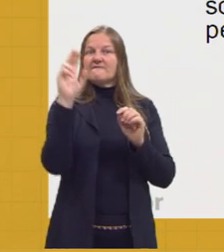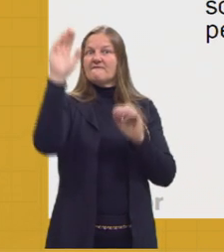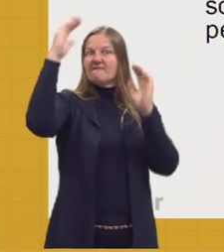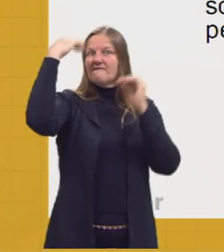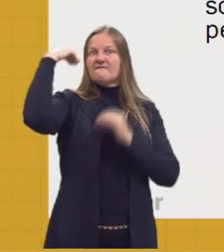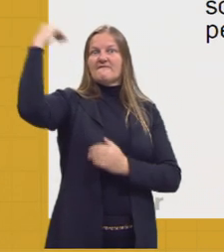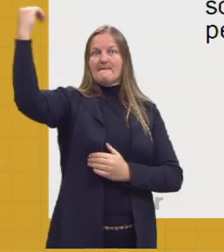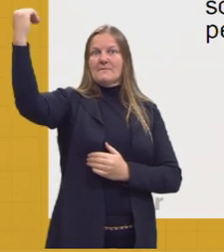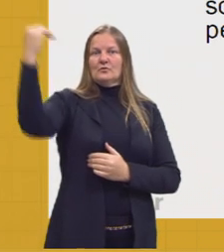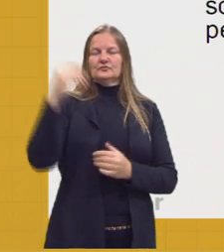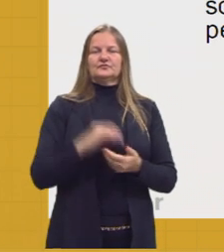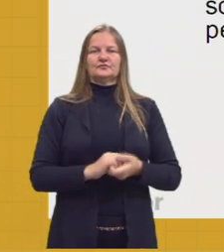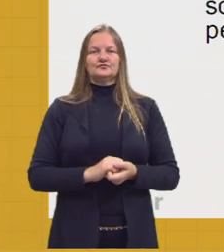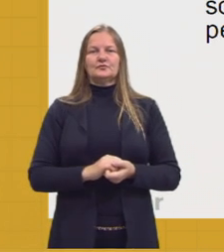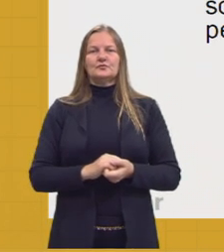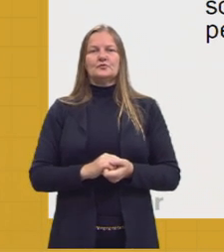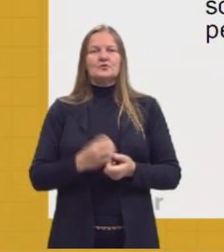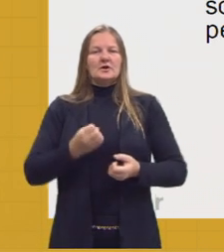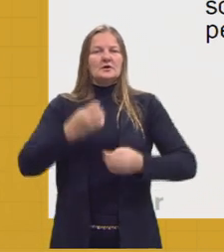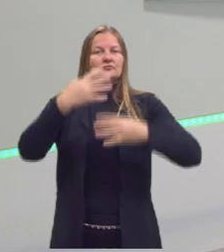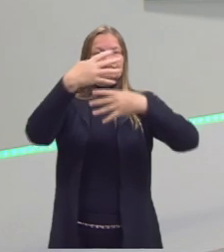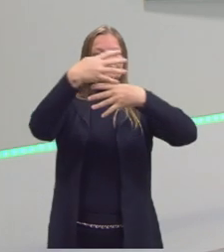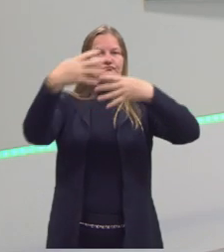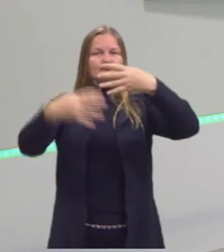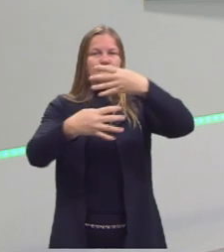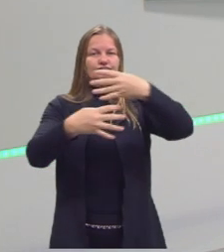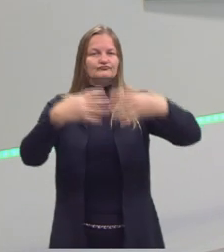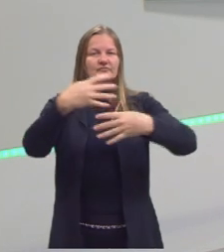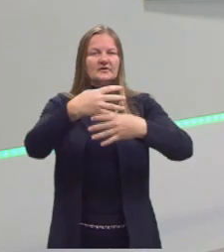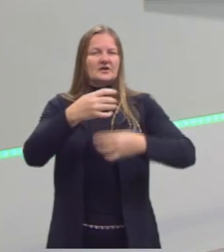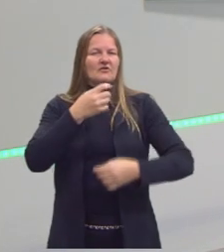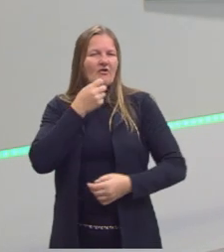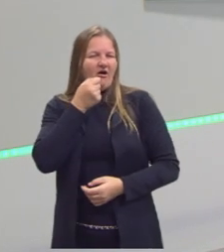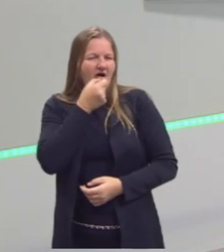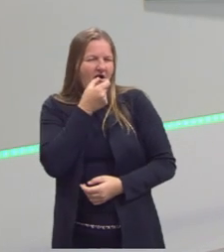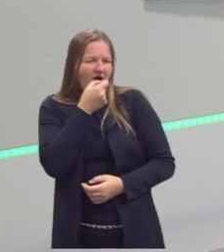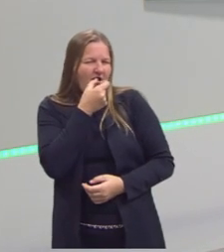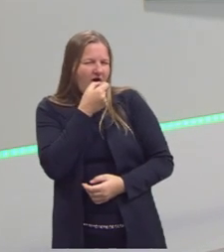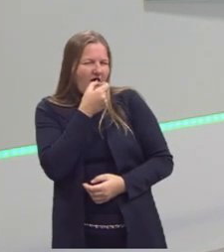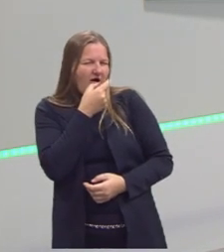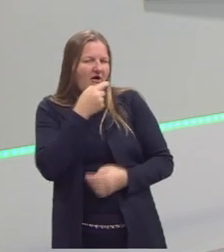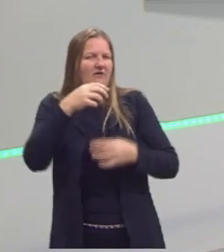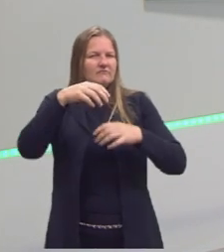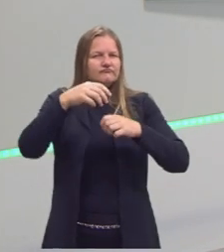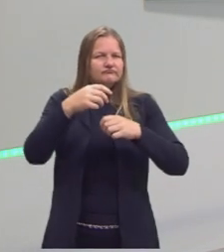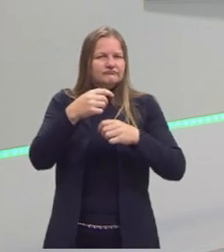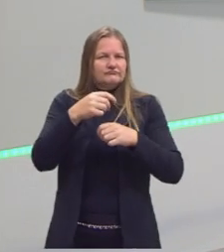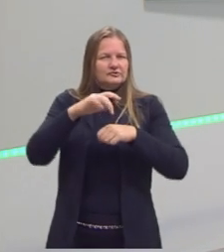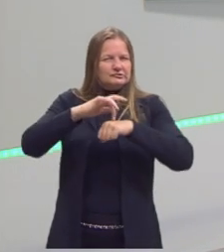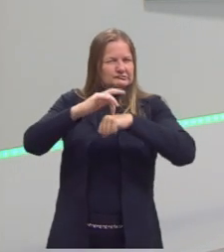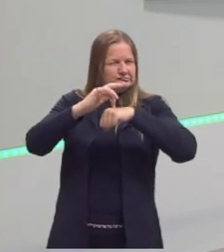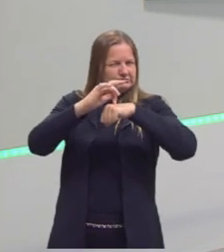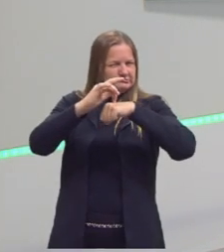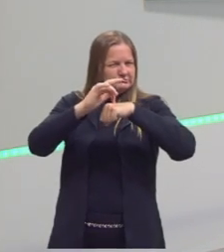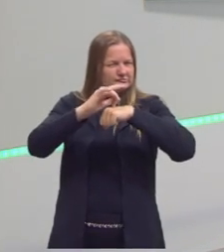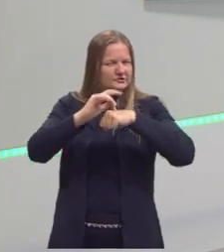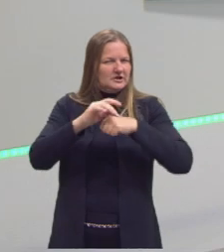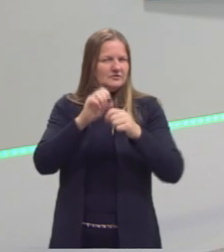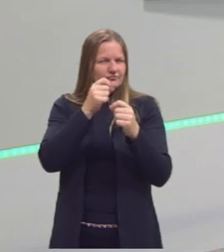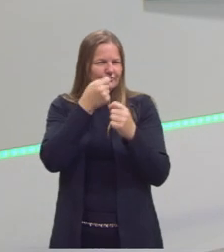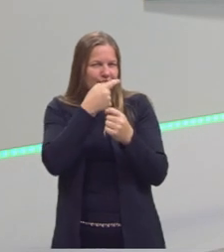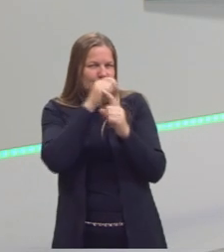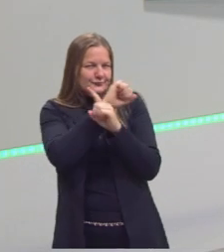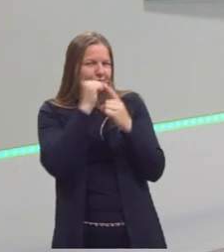porque ele é famoso pelos seus sonetos satíricos. Então, ele era um pouco debochado, ele gostava de ironizar, da sociedade da época.